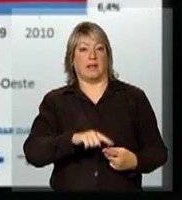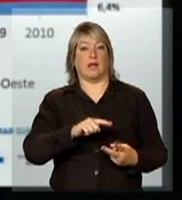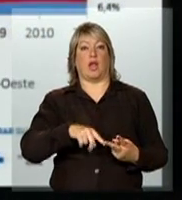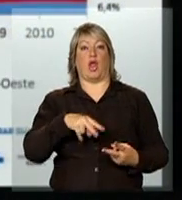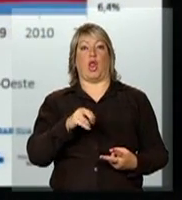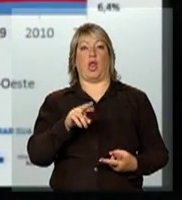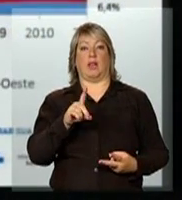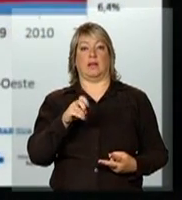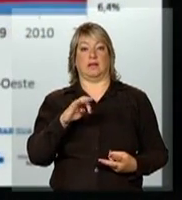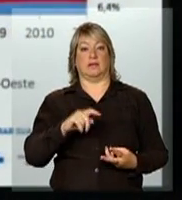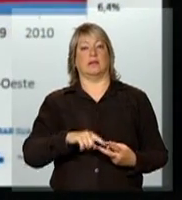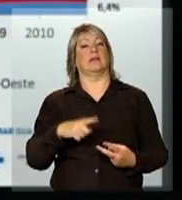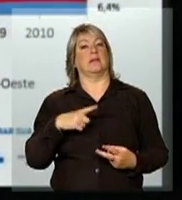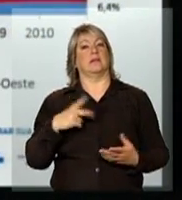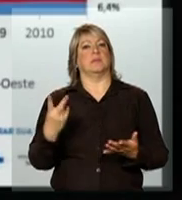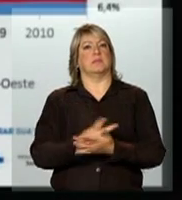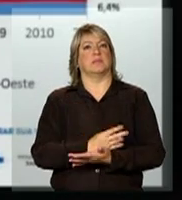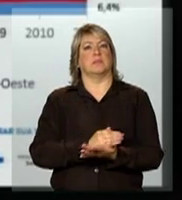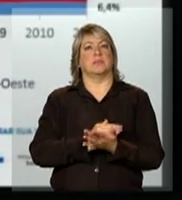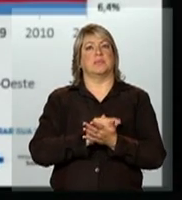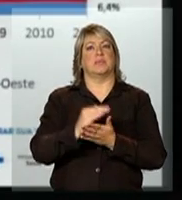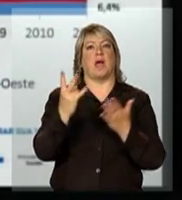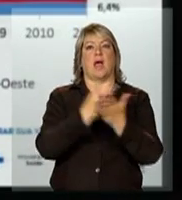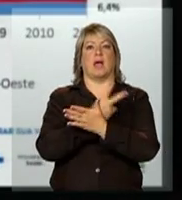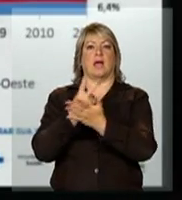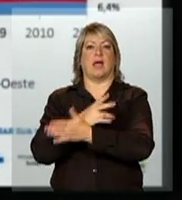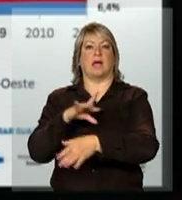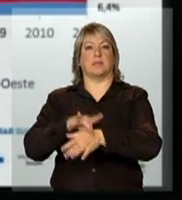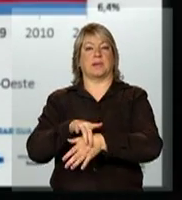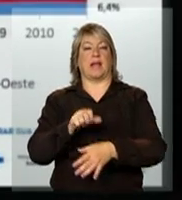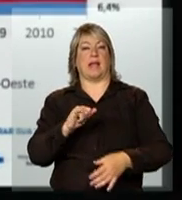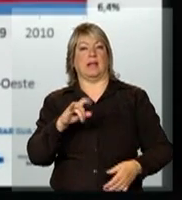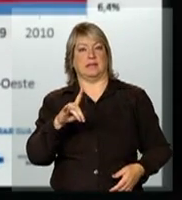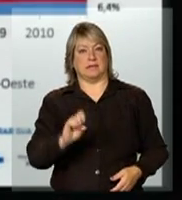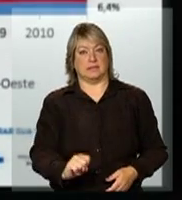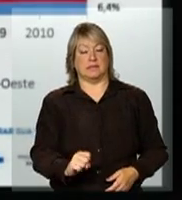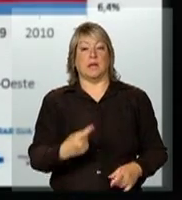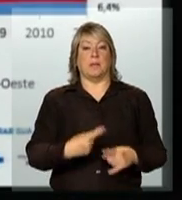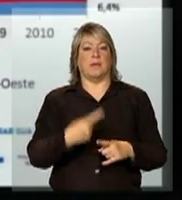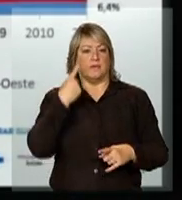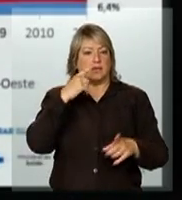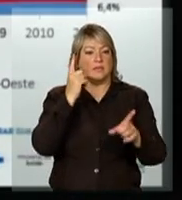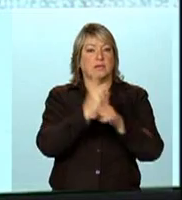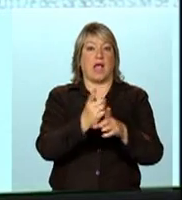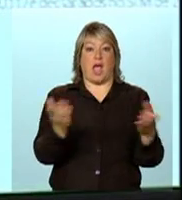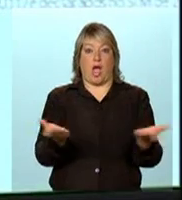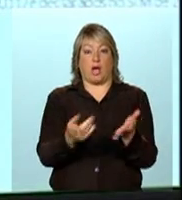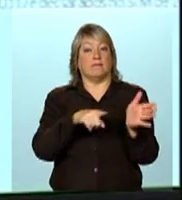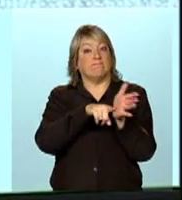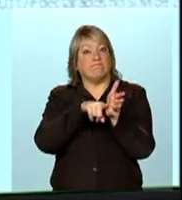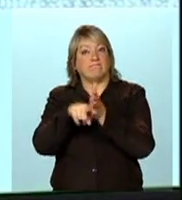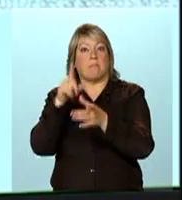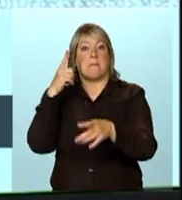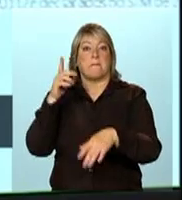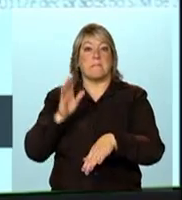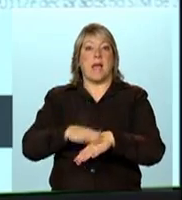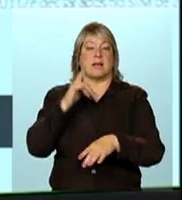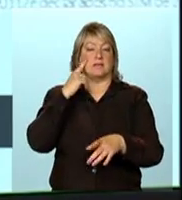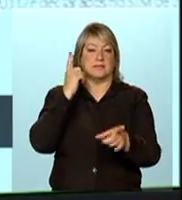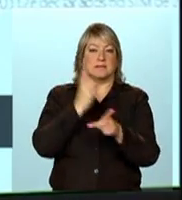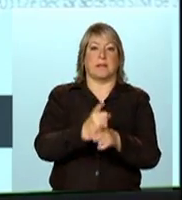têm tido uma tendência de crescimento do número de casos de AIDS, porque estão detectando mais atualmente, porque